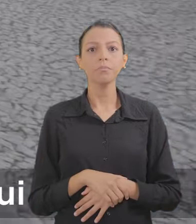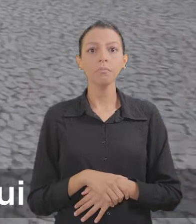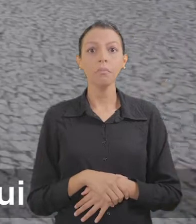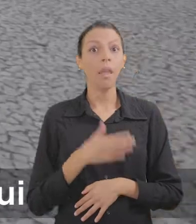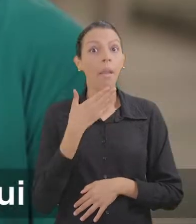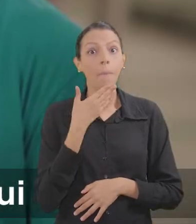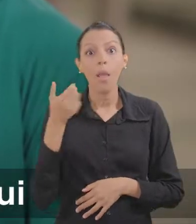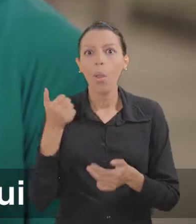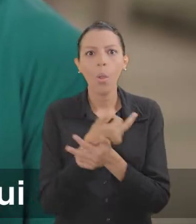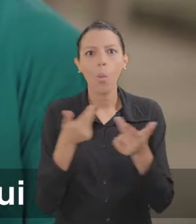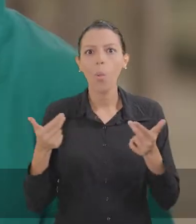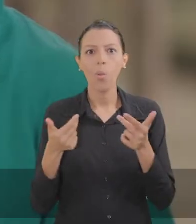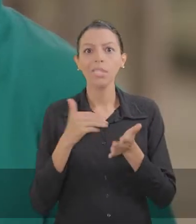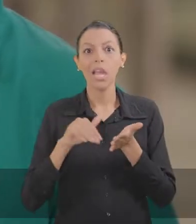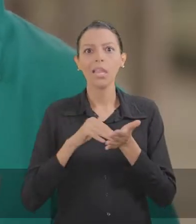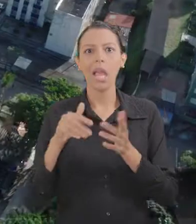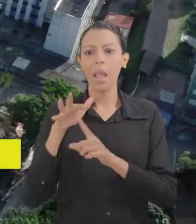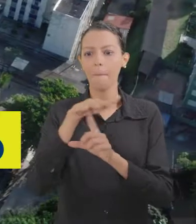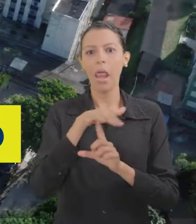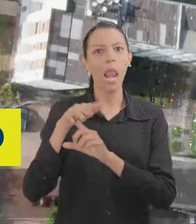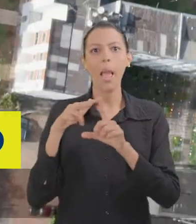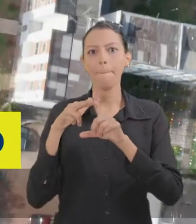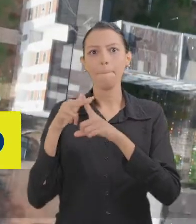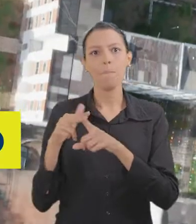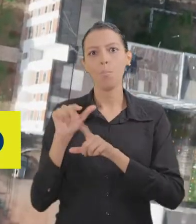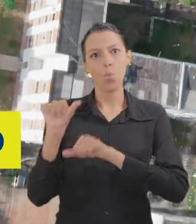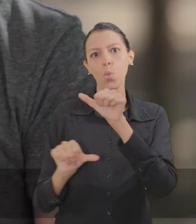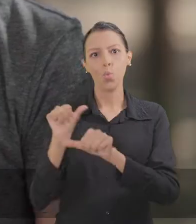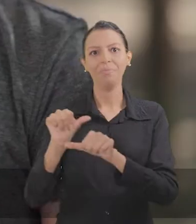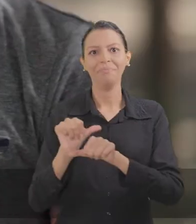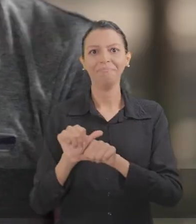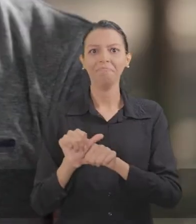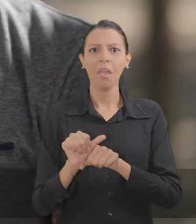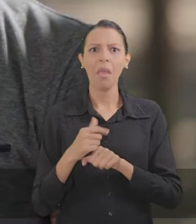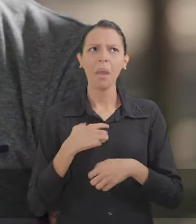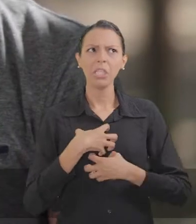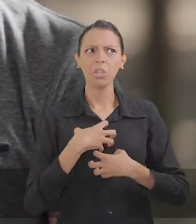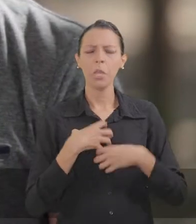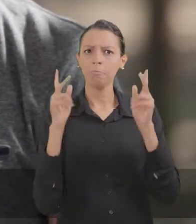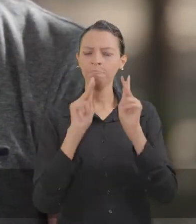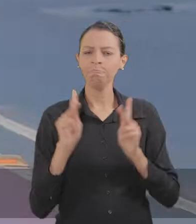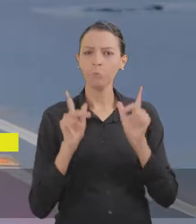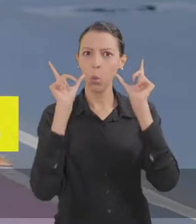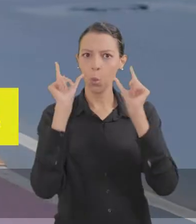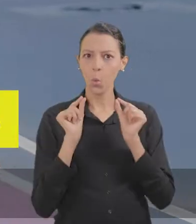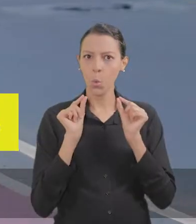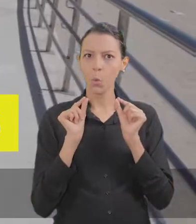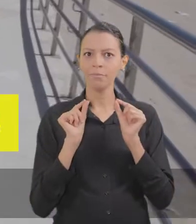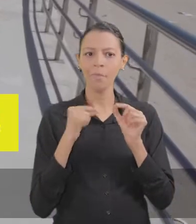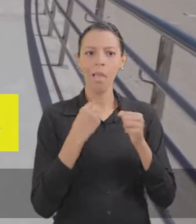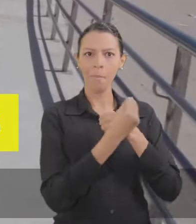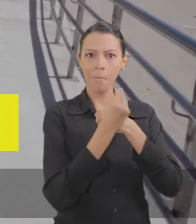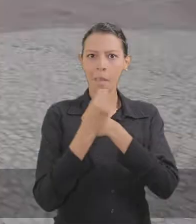A melhor coisa que a CEMAM fez aqui foi fazer esse recapeamento dessa praça. É uma sensação de tranquilidade, uma sensação de bem-estar, sensação de